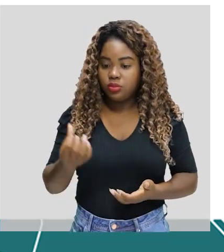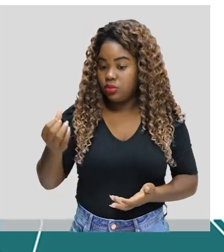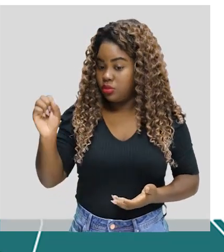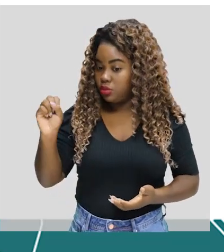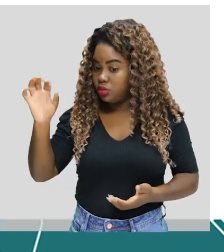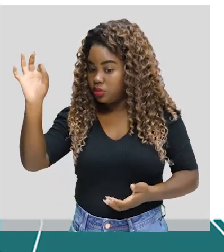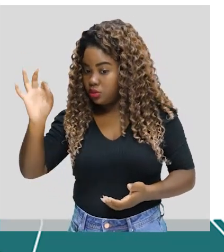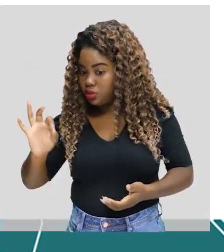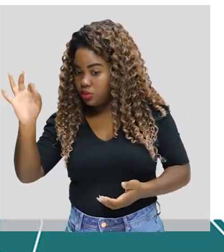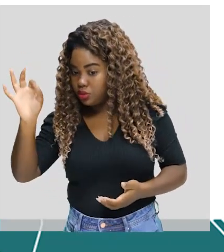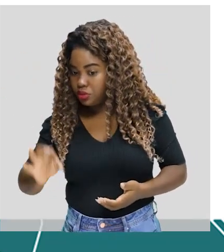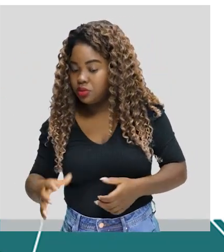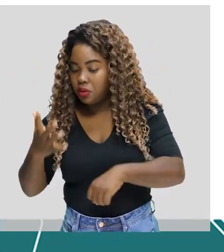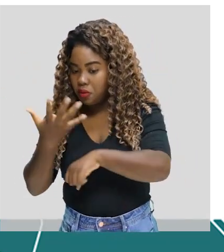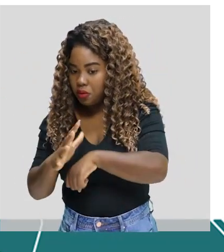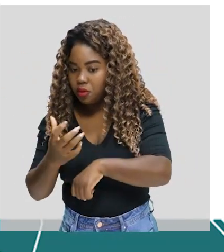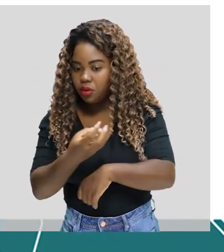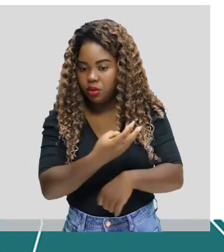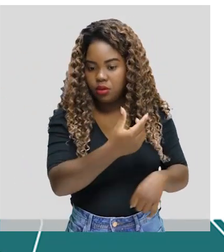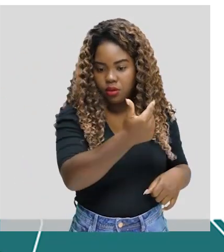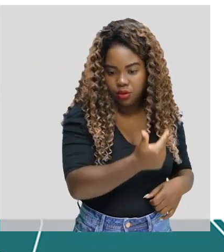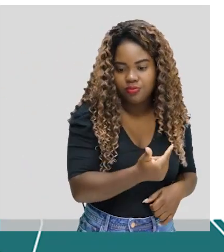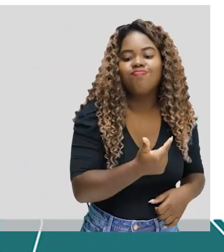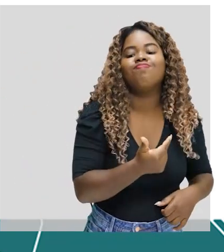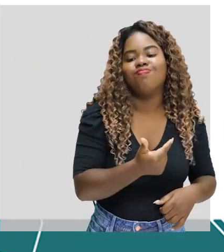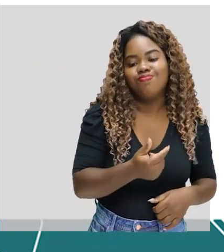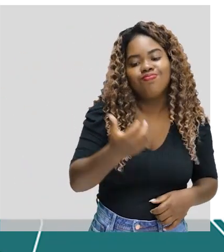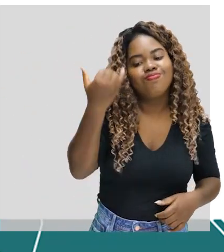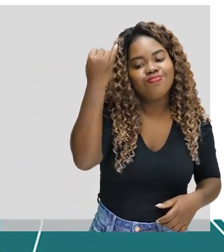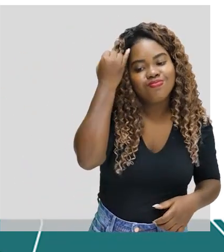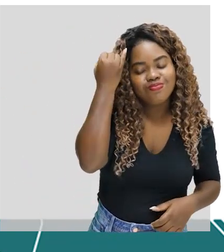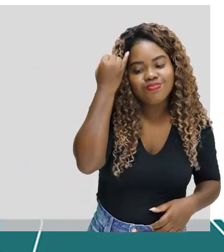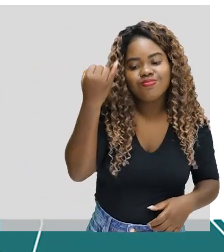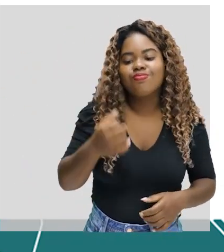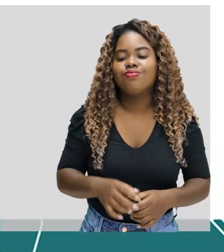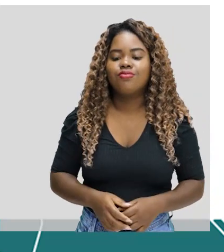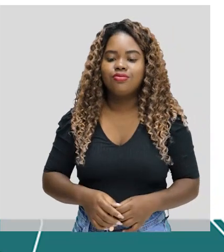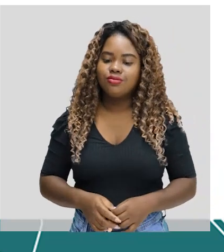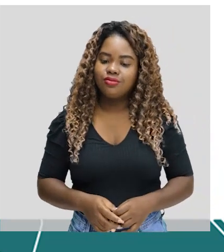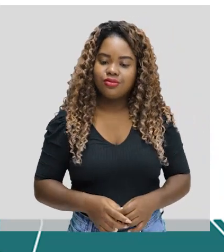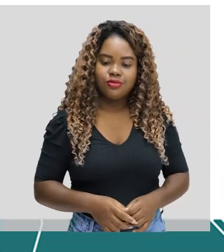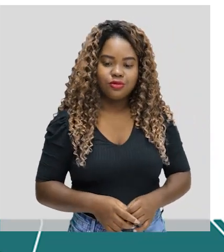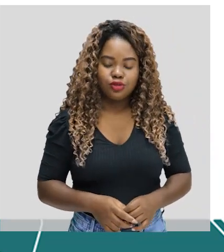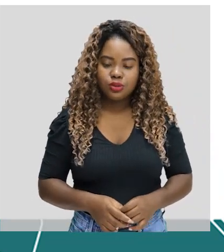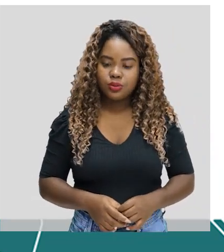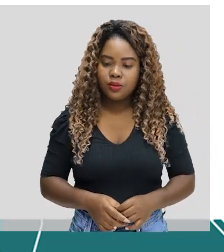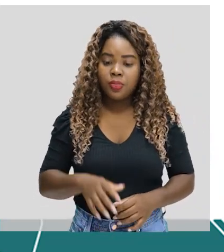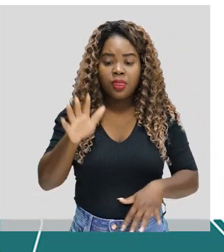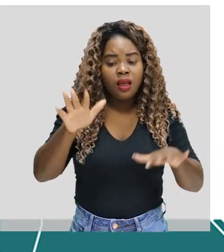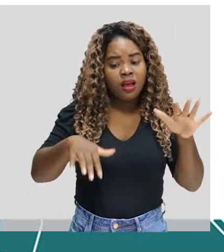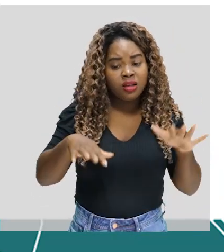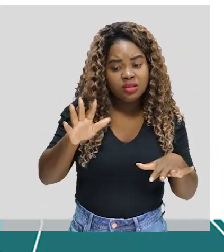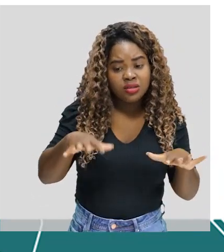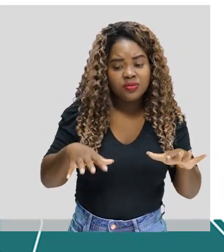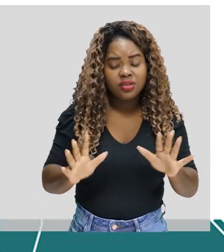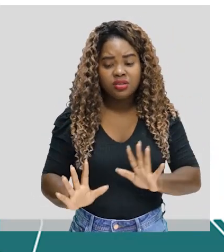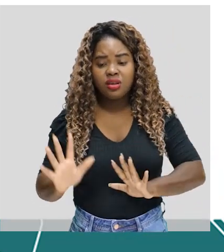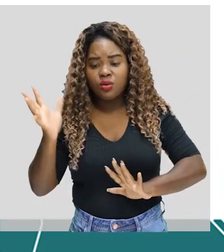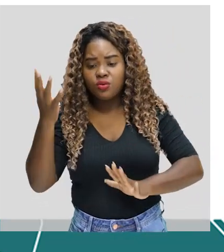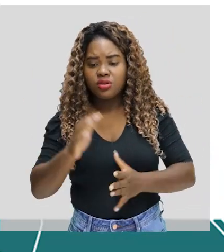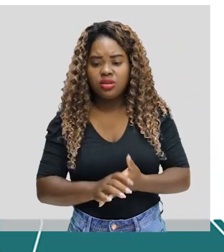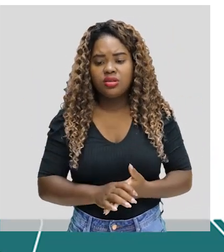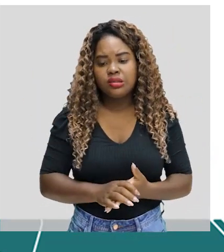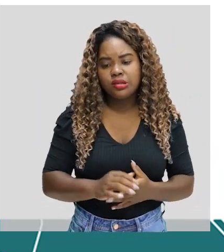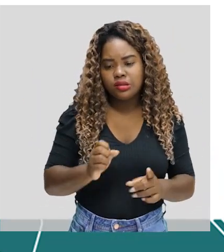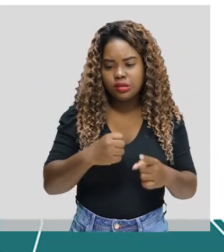68% ativo, 32% são sedentários. Aqui, às vezes, pelas coisas que acontecem, às vezes, na